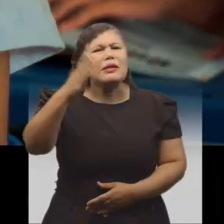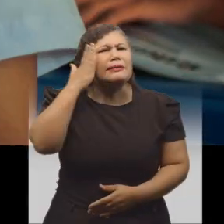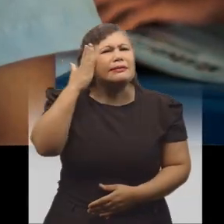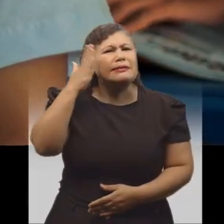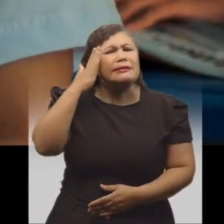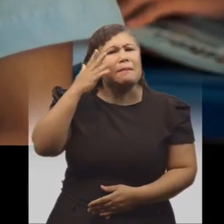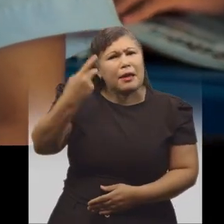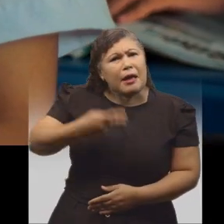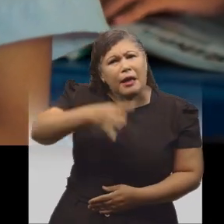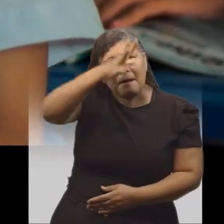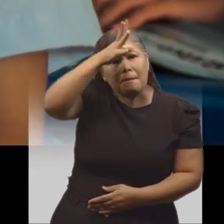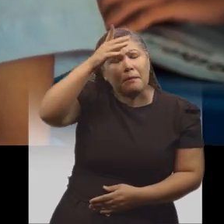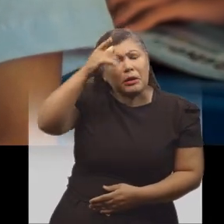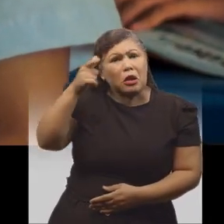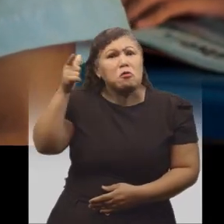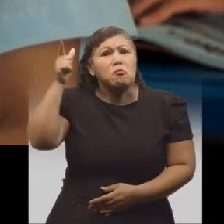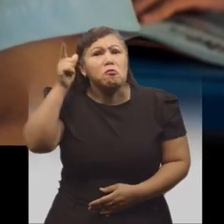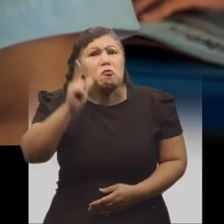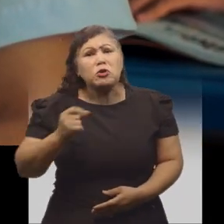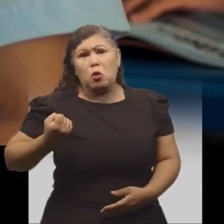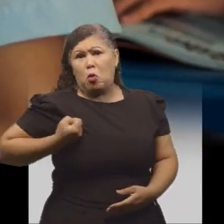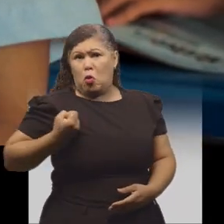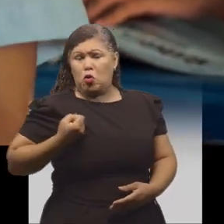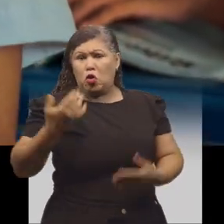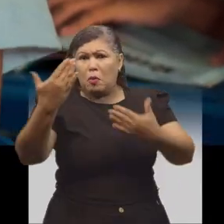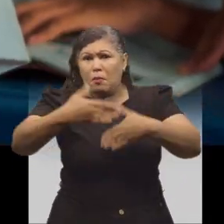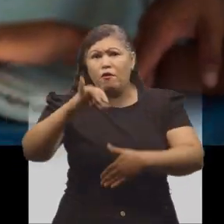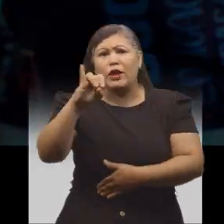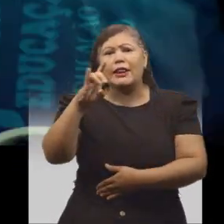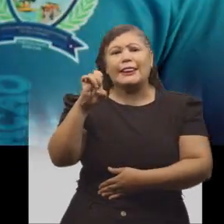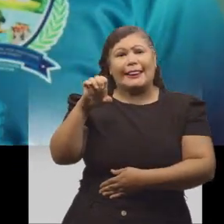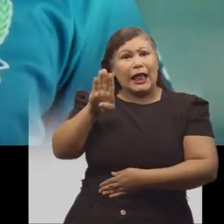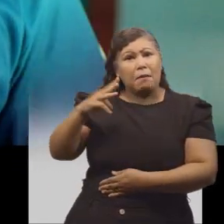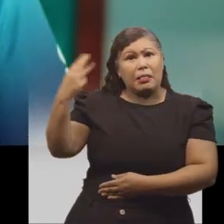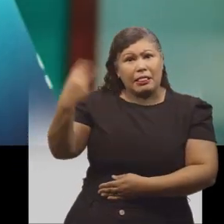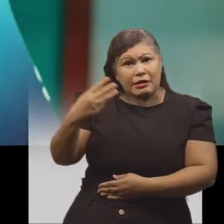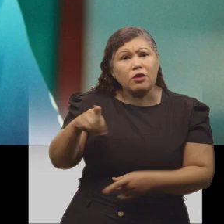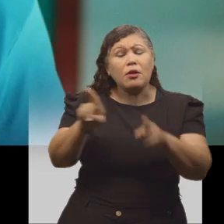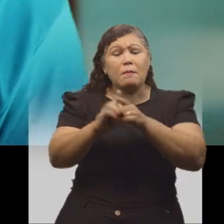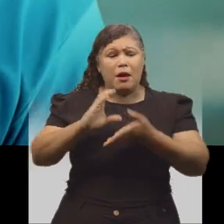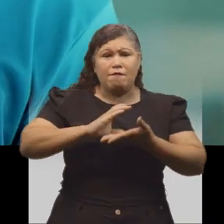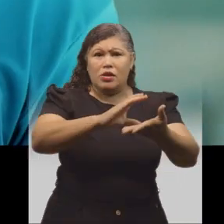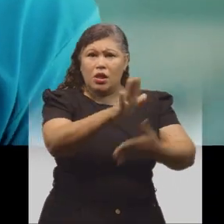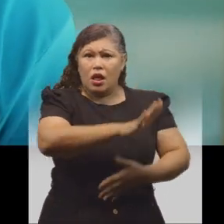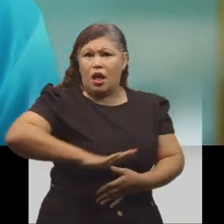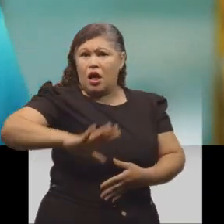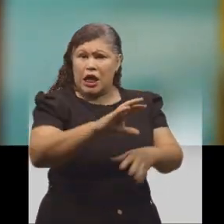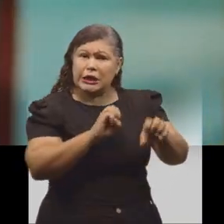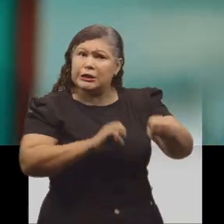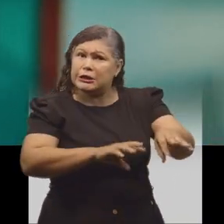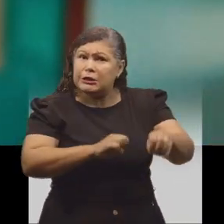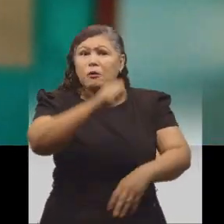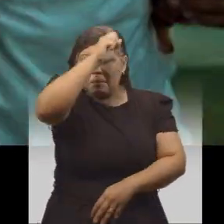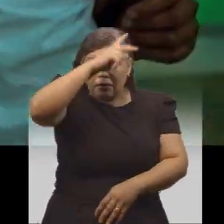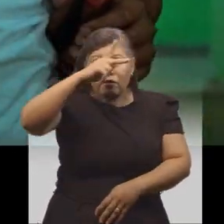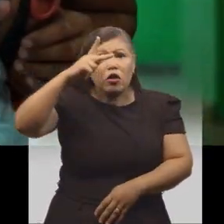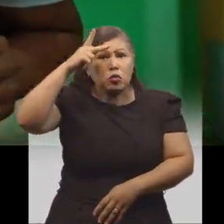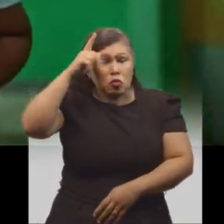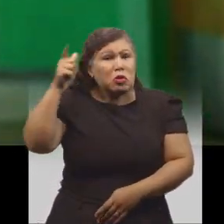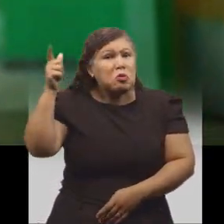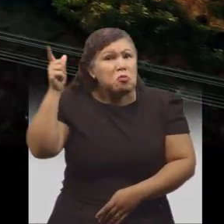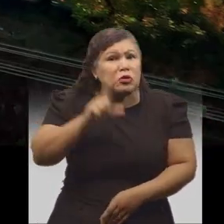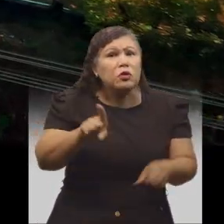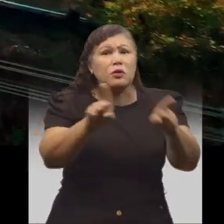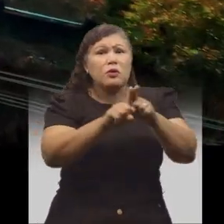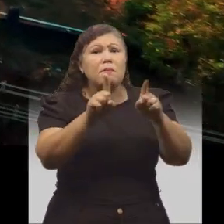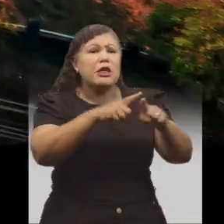Sabia que Manaus alcançou a sua maior nota na história do IDEB? Com investimento histórico na educação municipal, a Prefeitura de